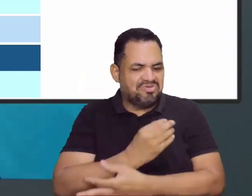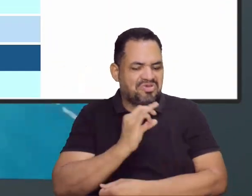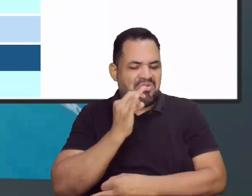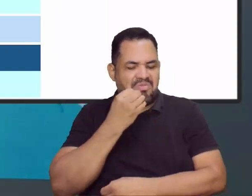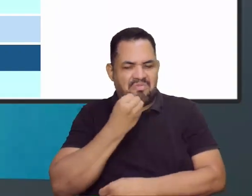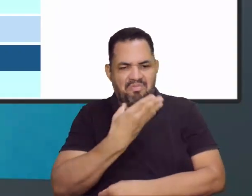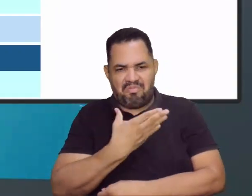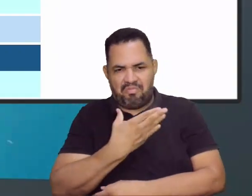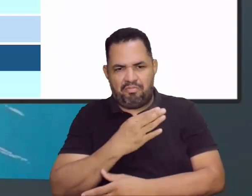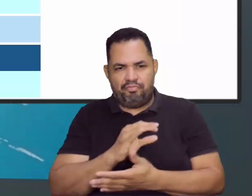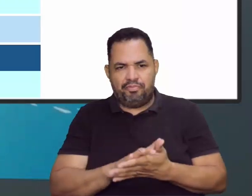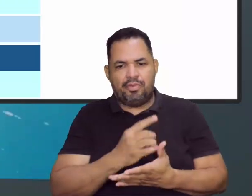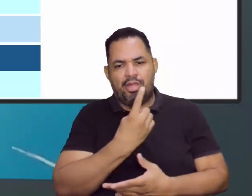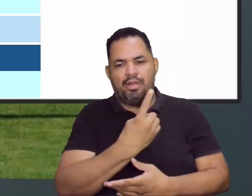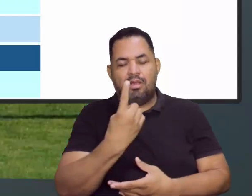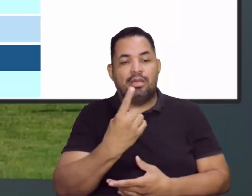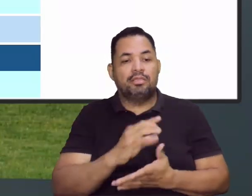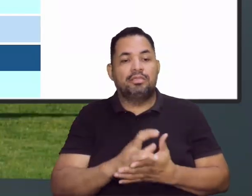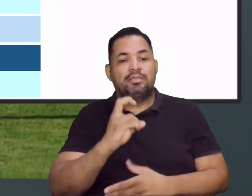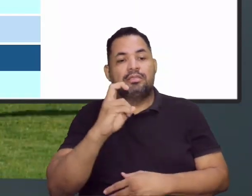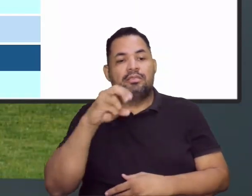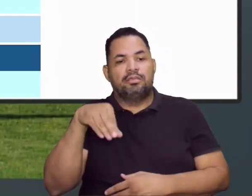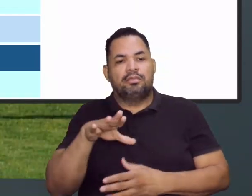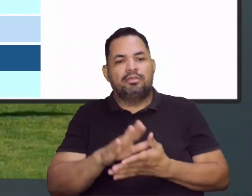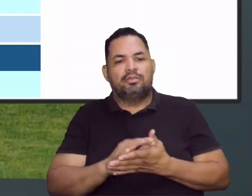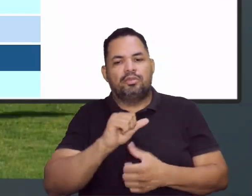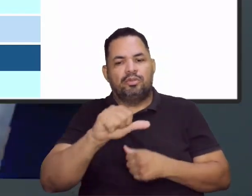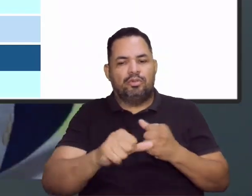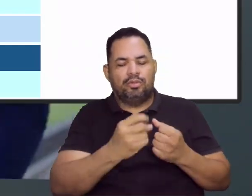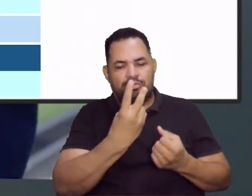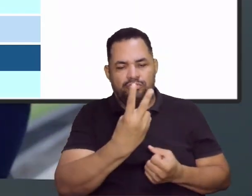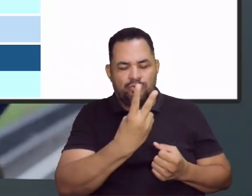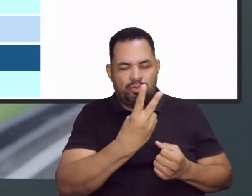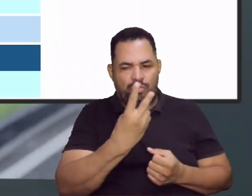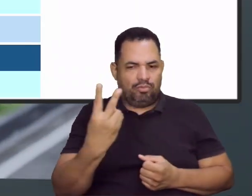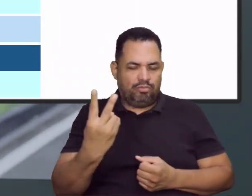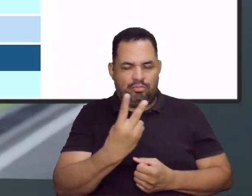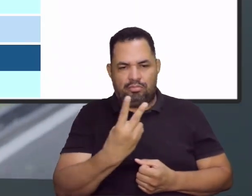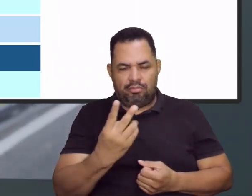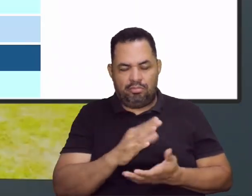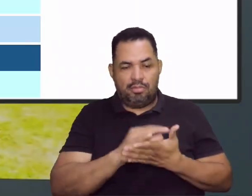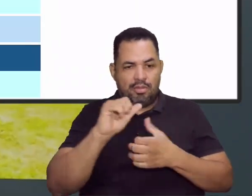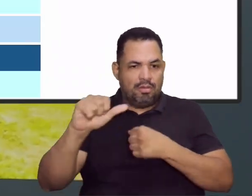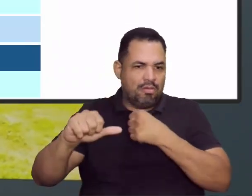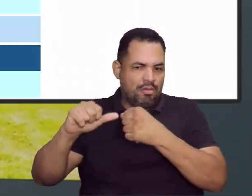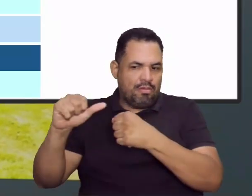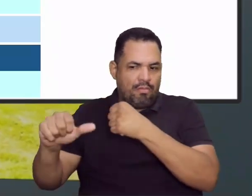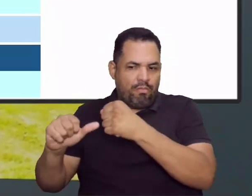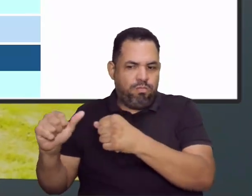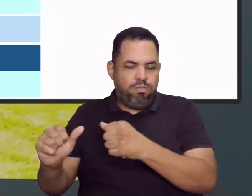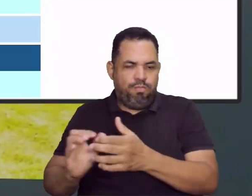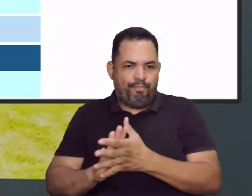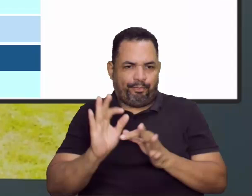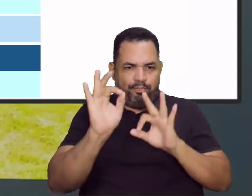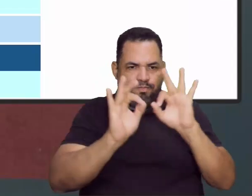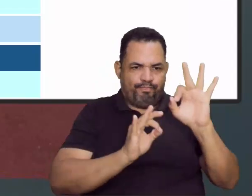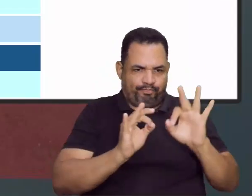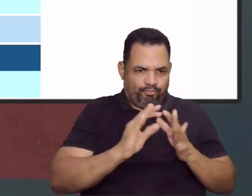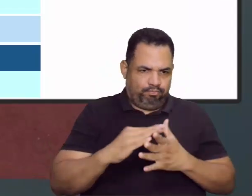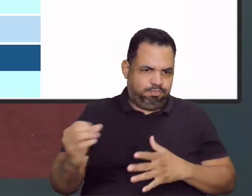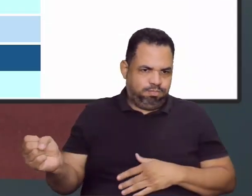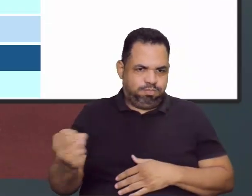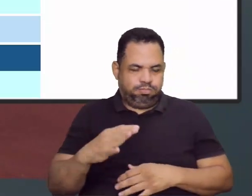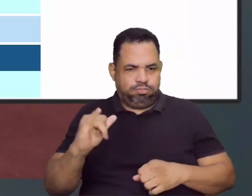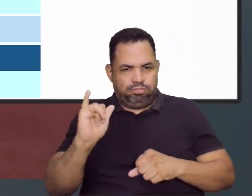dinâmica de a cada cinco minutos trocava ali as duplas ou os grupos, né, ia mudando e aí eles iam esquematizando, fazendo novas